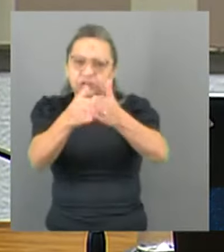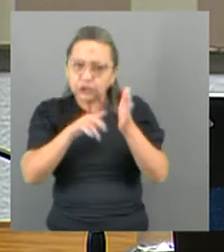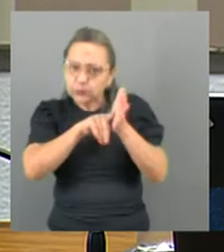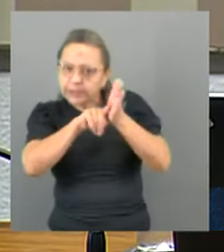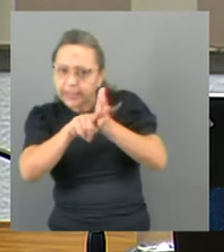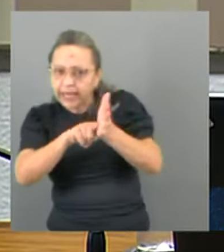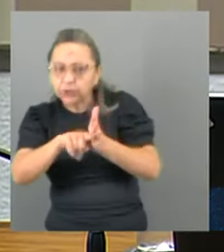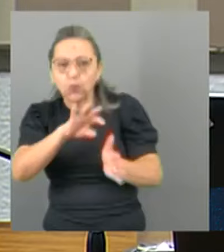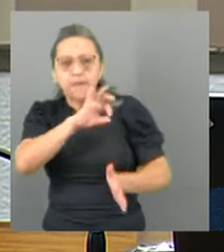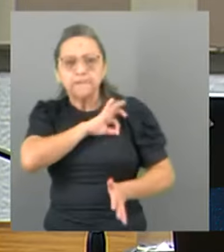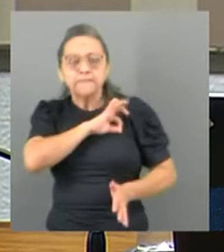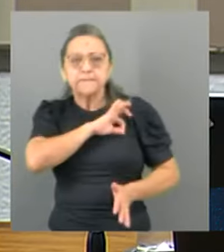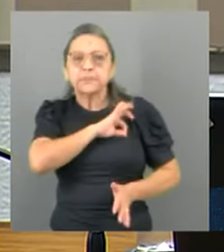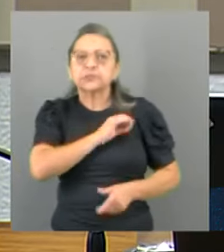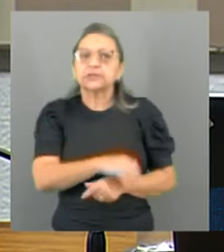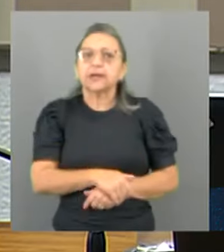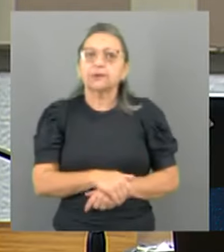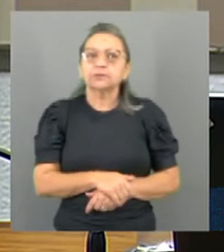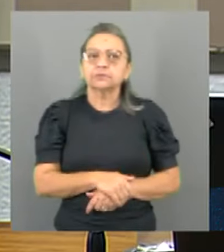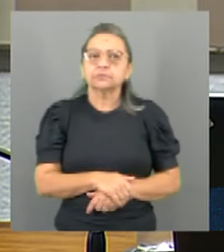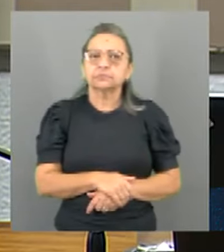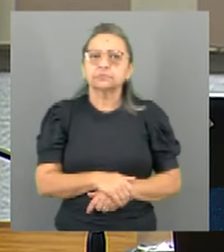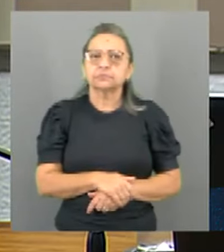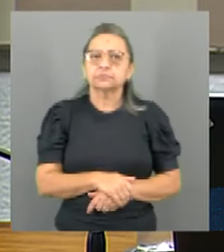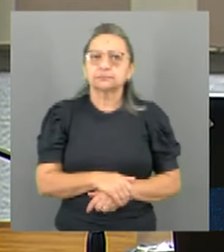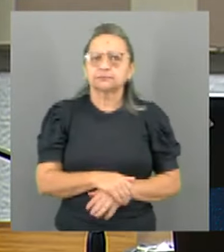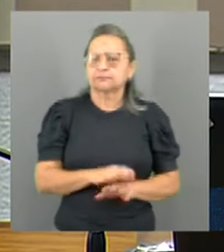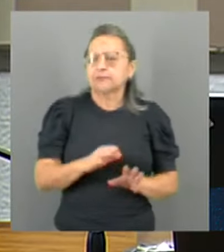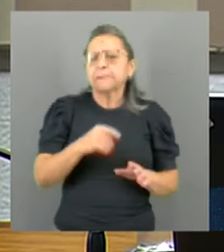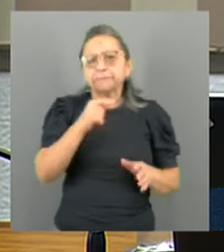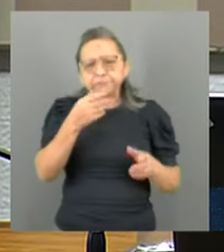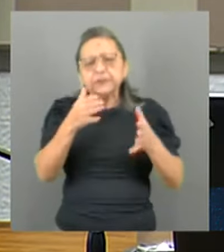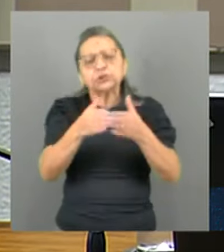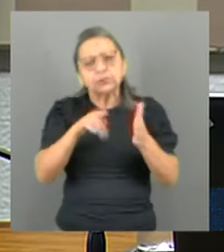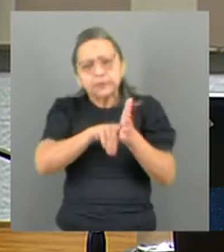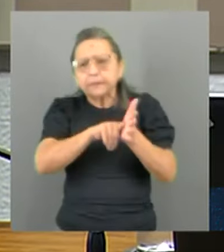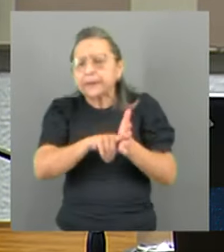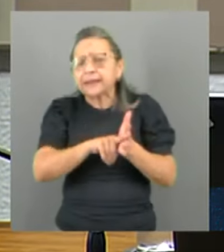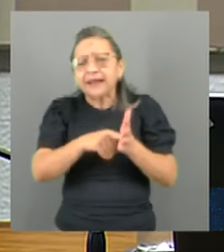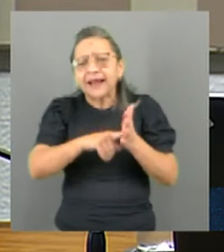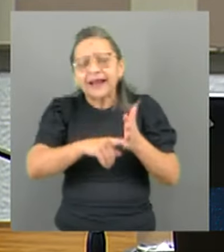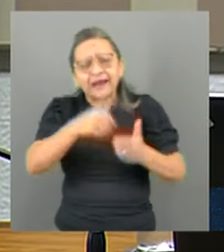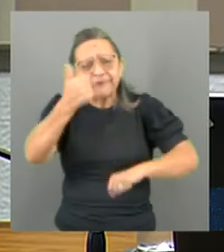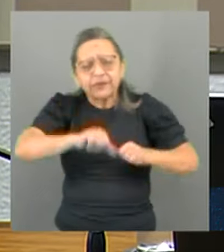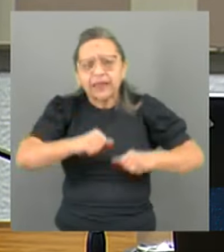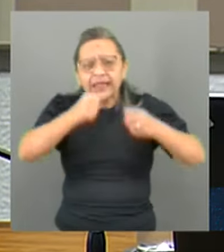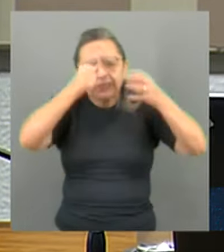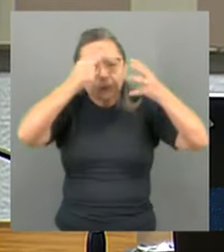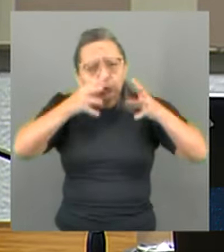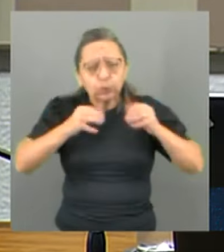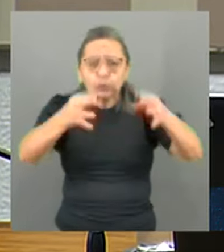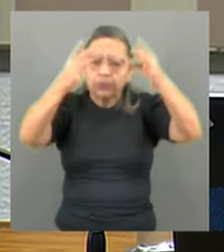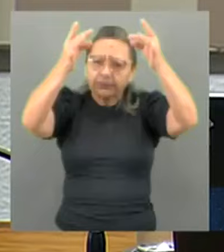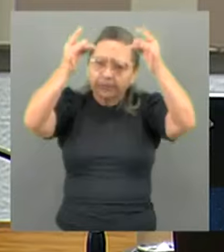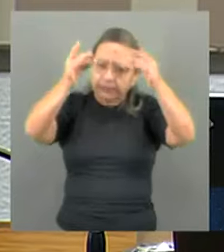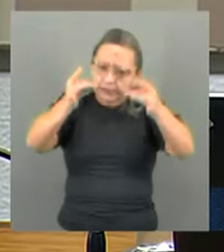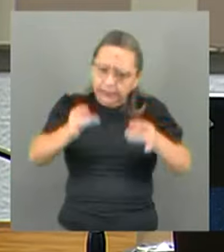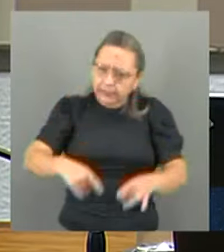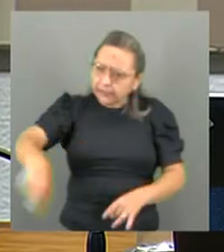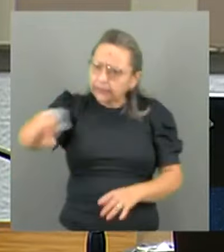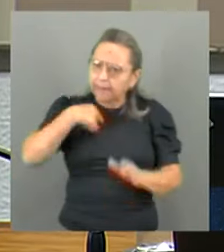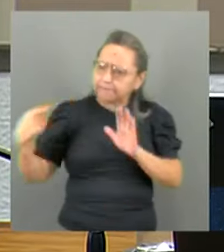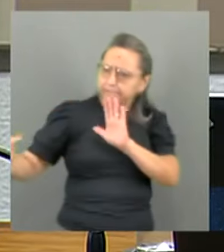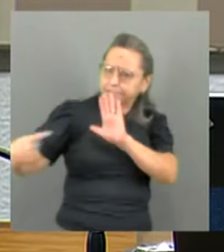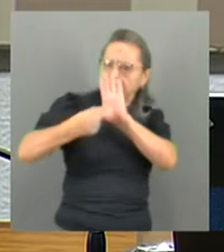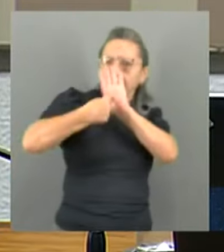não é? Pedindo uma investigação para se apurar as denúncias, não é? Que ele está fazendo, porque